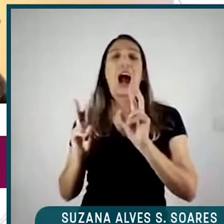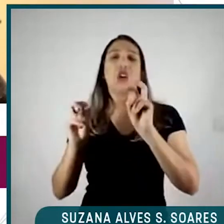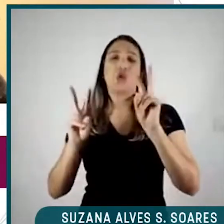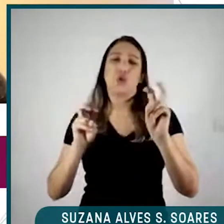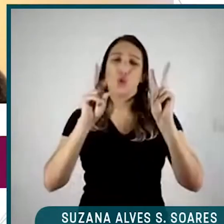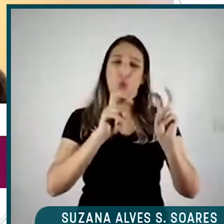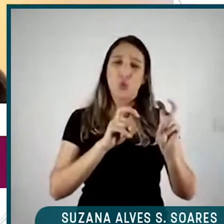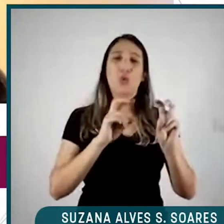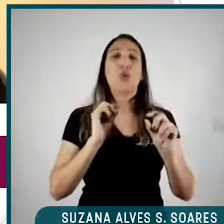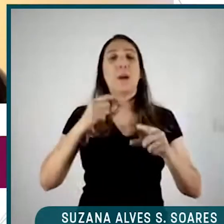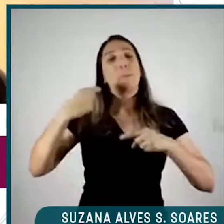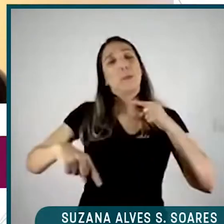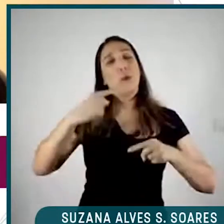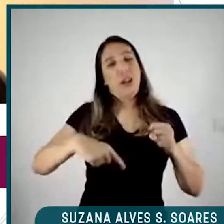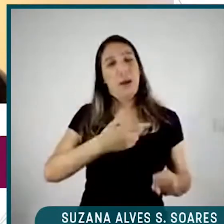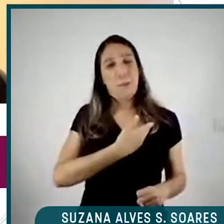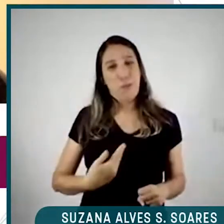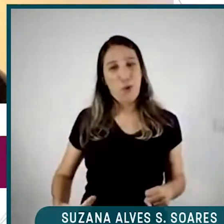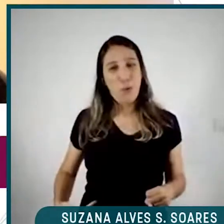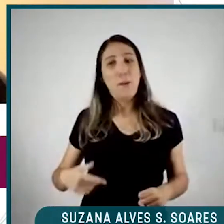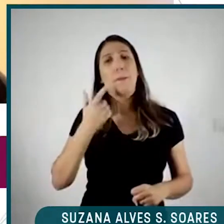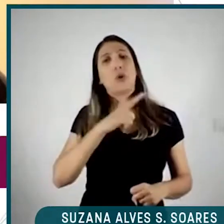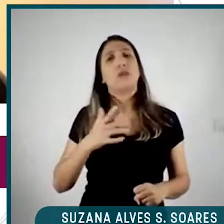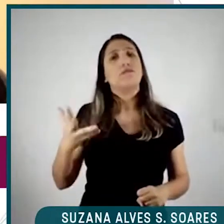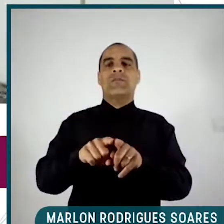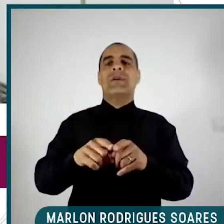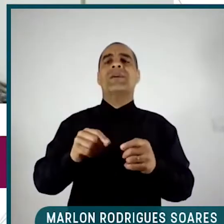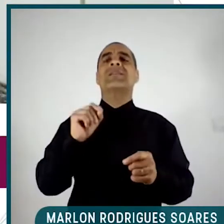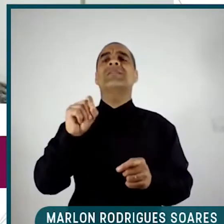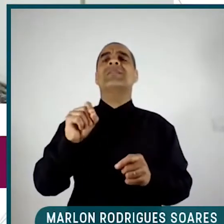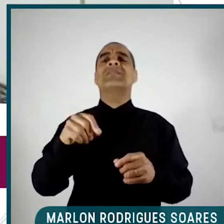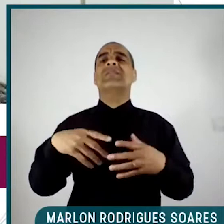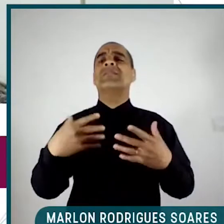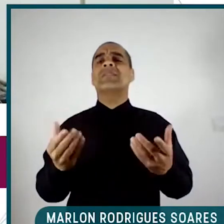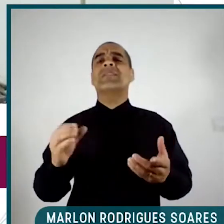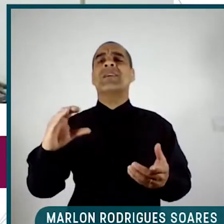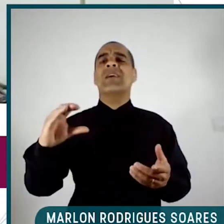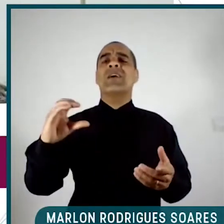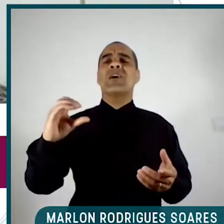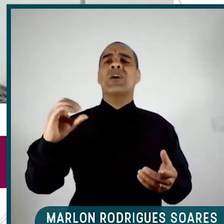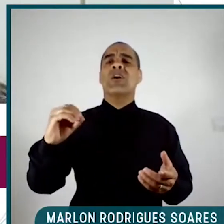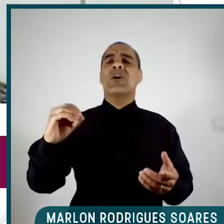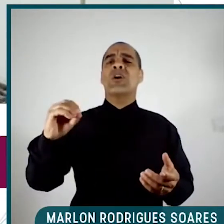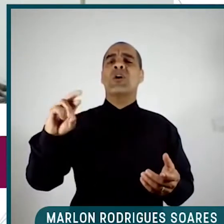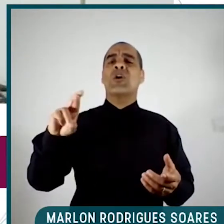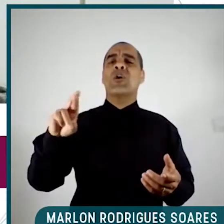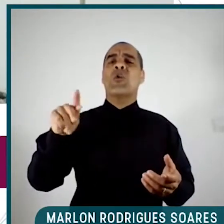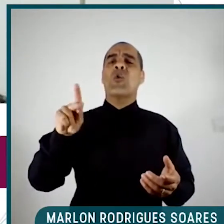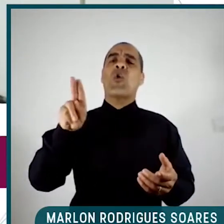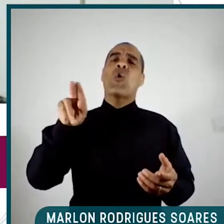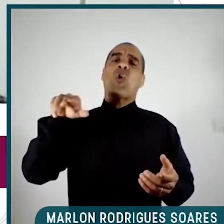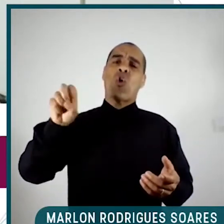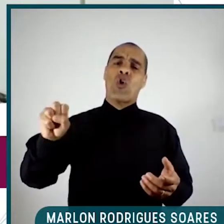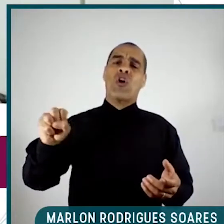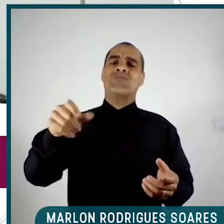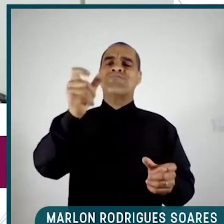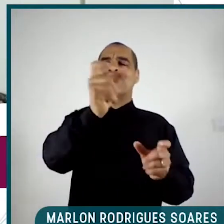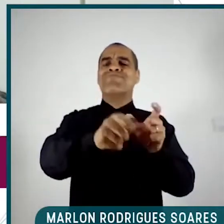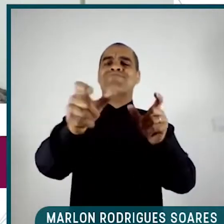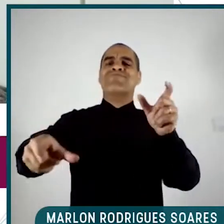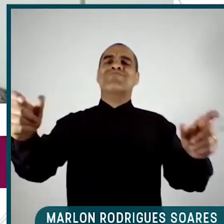e políticas públicas a ponto de conquistar corações e mentes? Que corpos são esses que podem estar em alguns lugares?